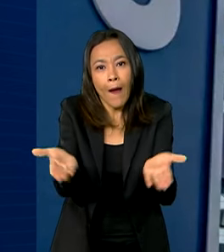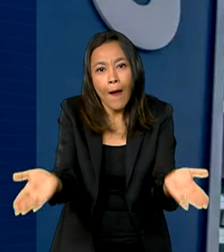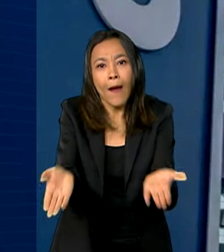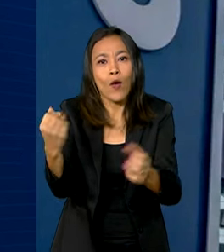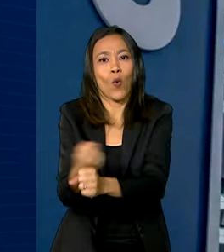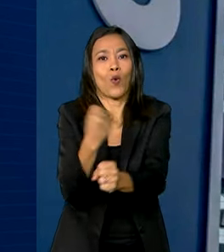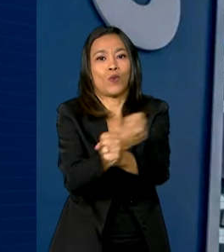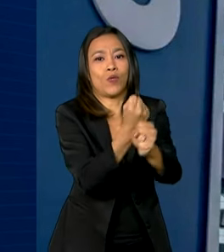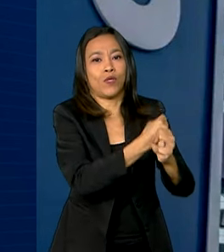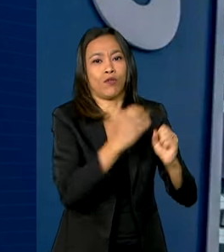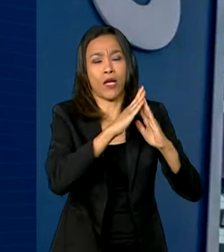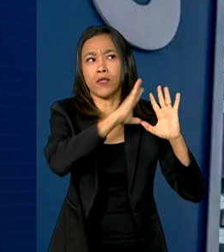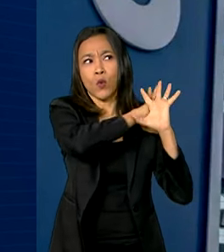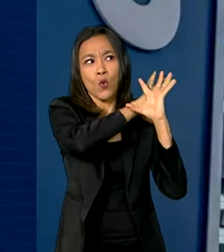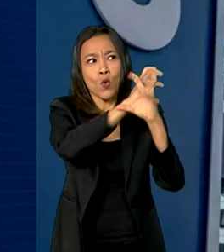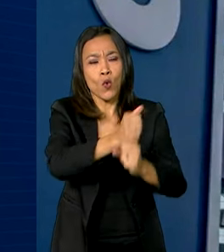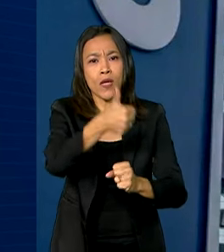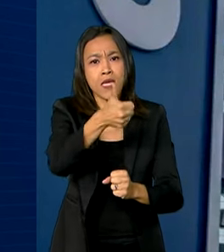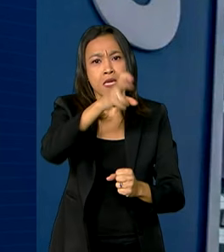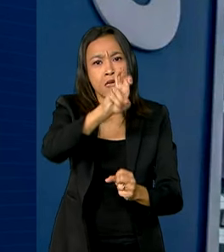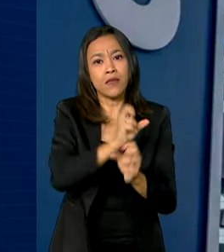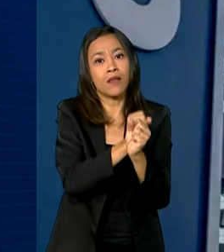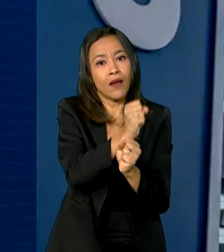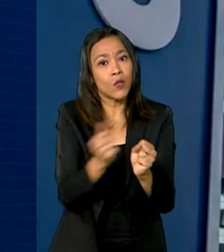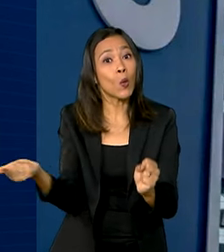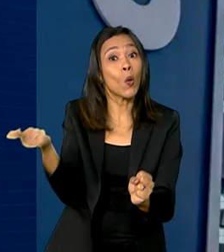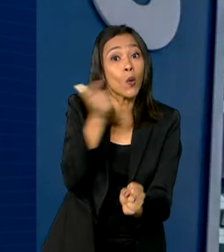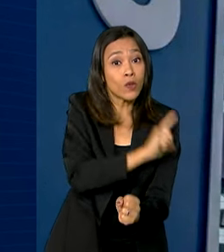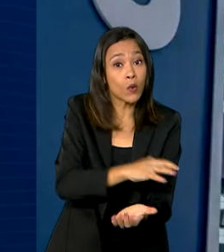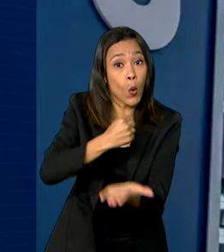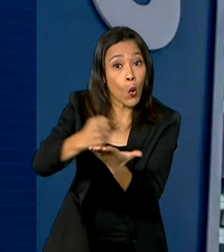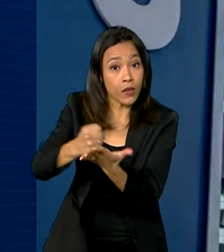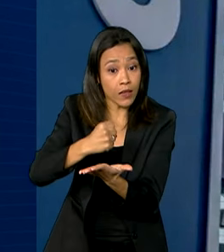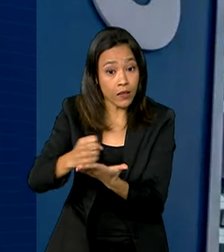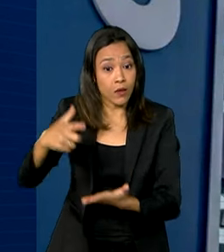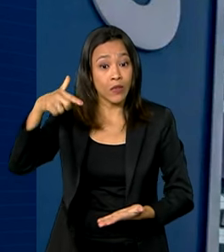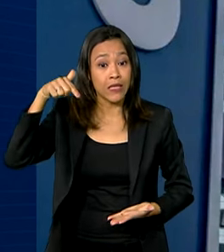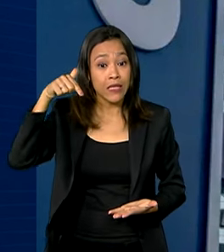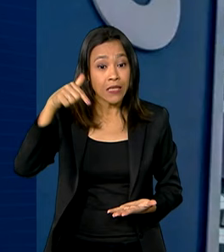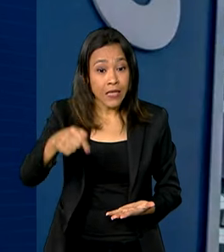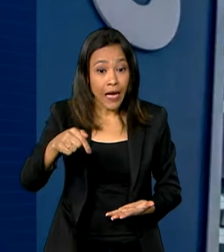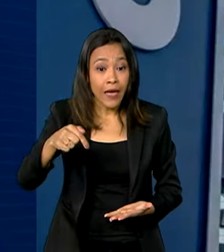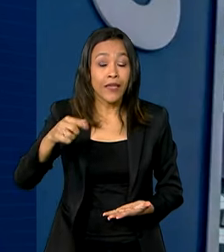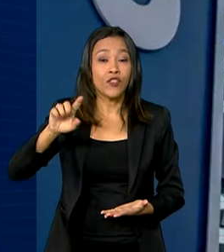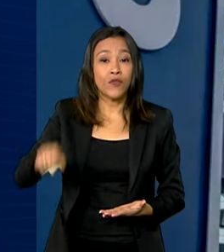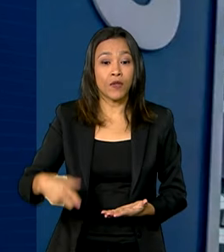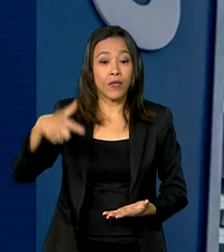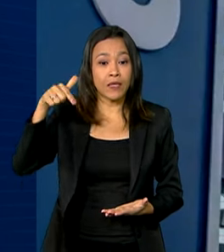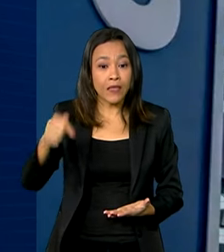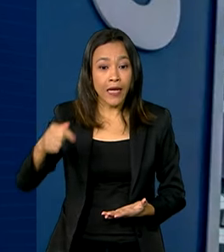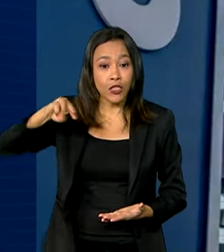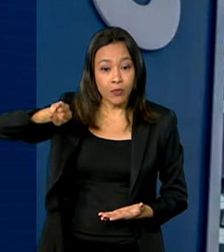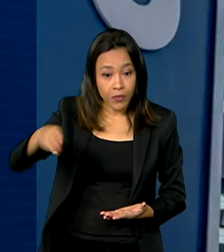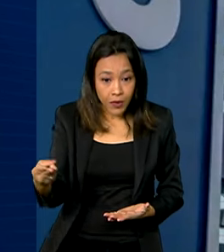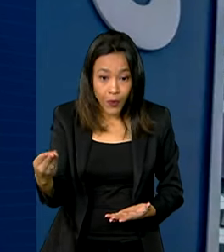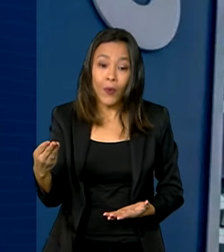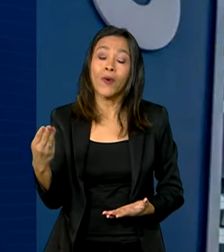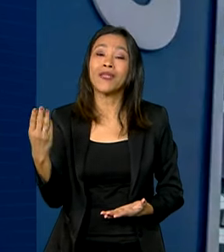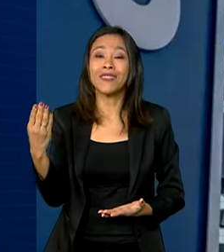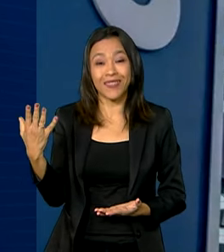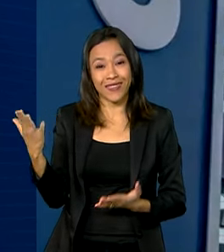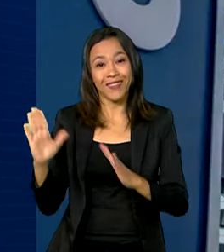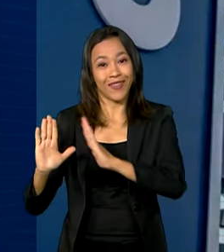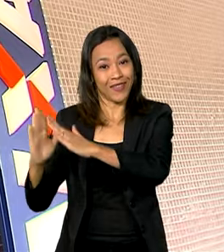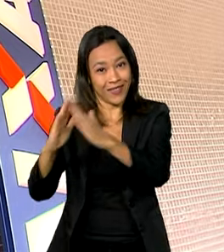de 15 anos possibilitou a contratação de 7,7 milhões de moradias em